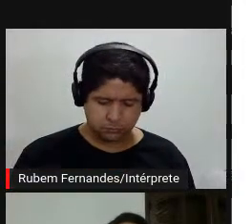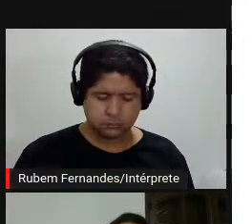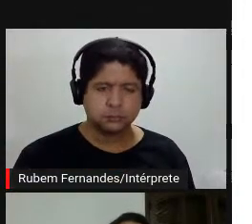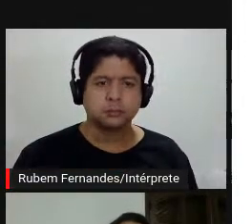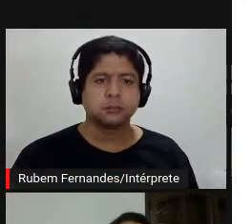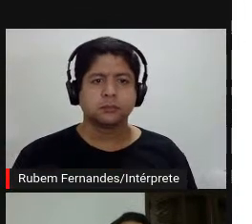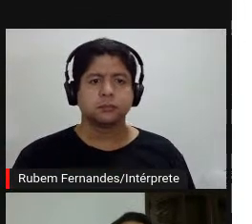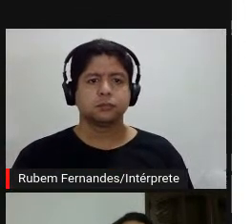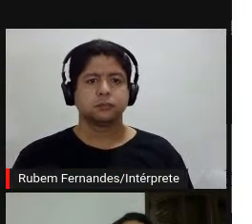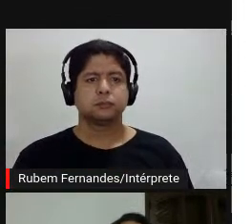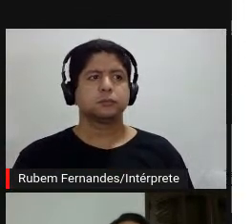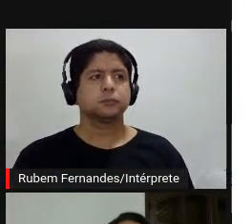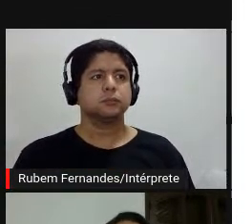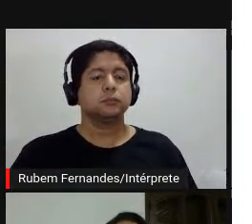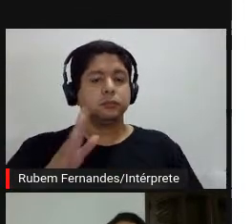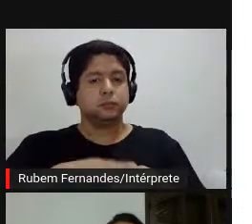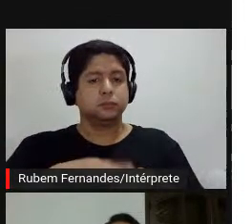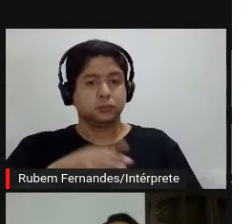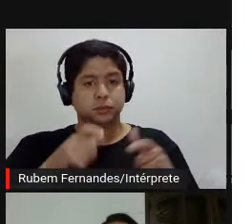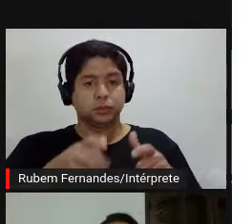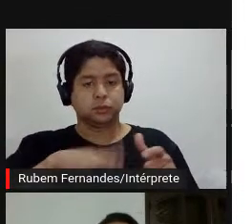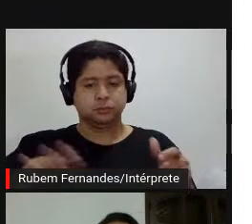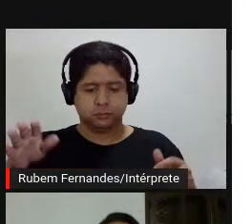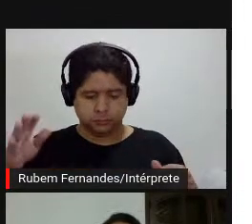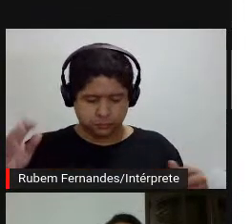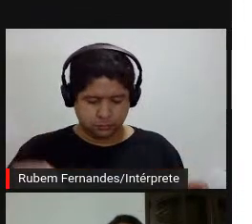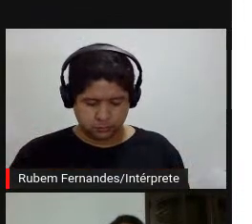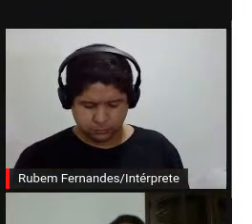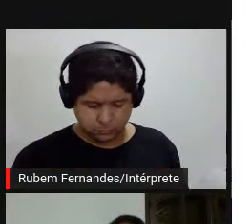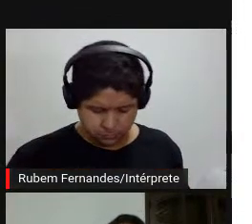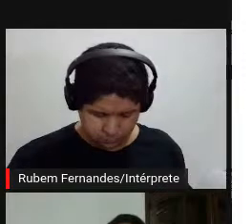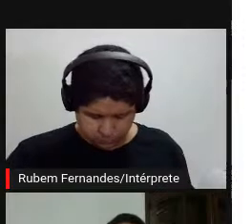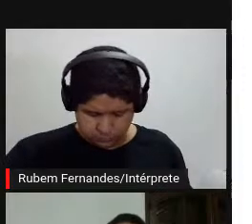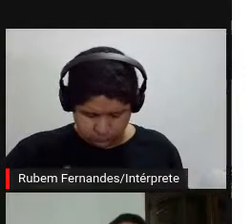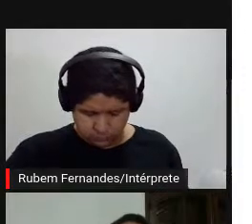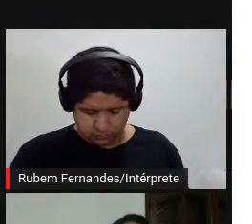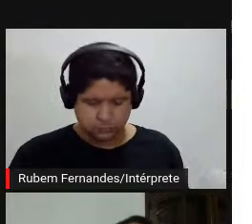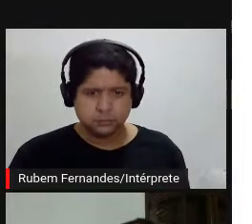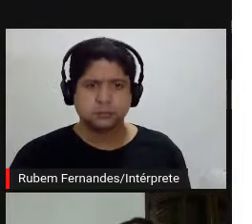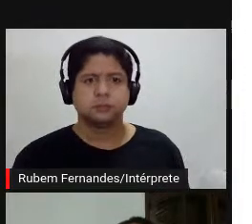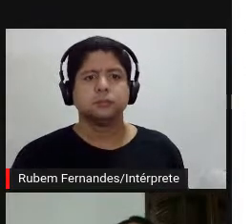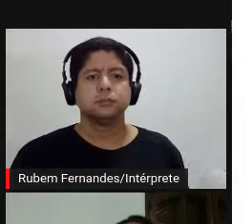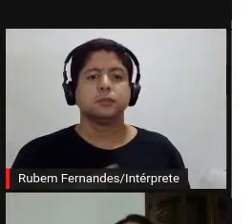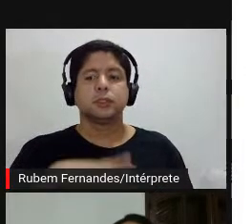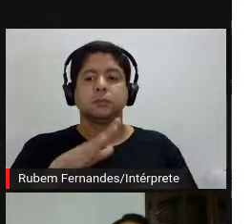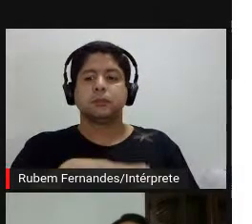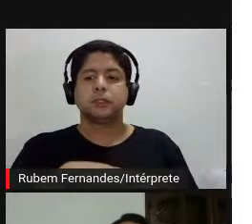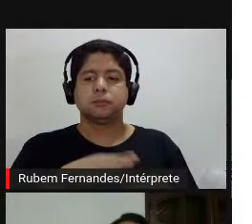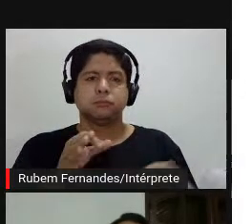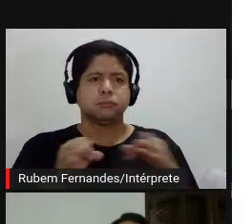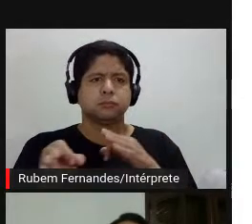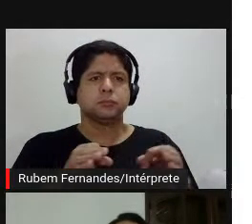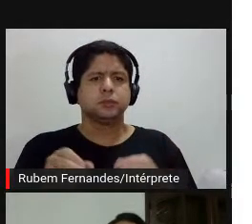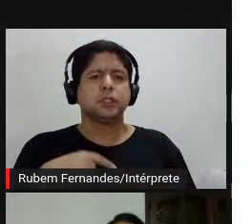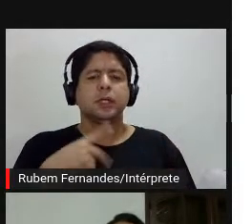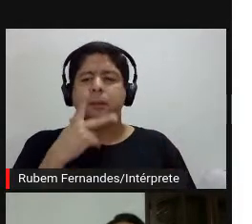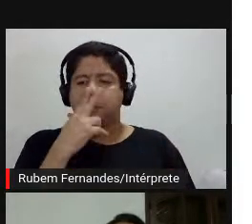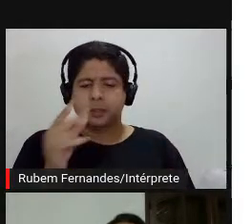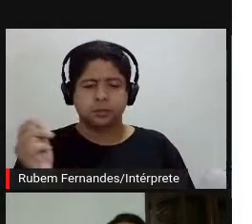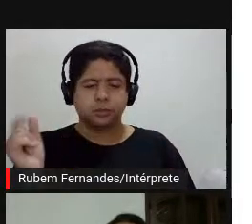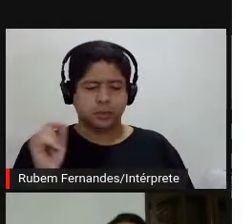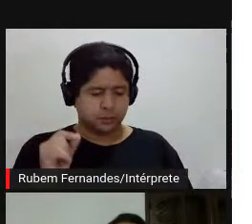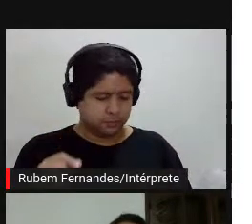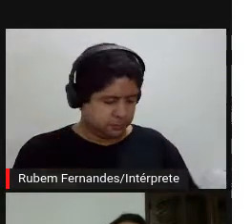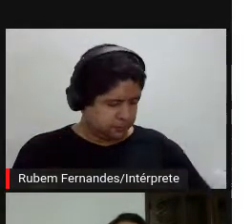protagonismo que já foi do crítico, já foi do artista, aí acaba parecendo que tudo que está